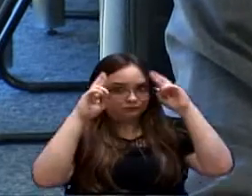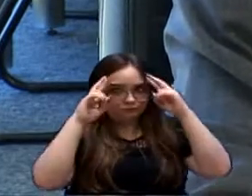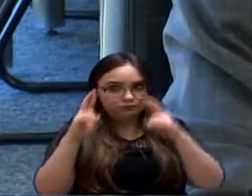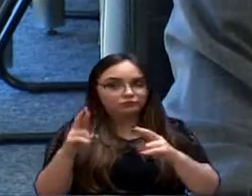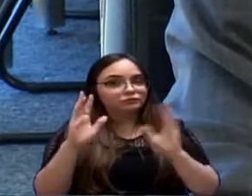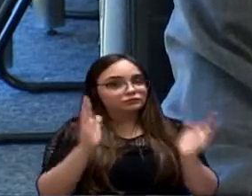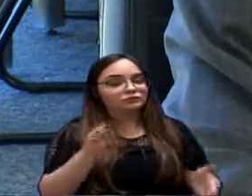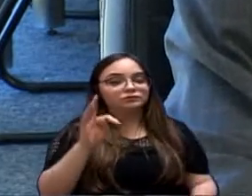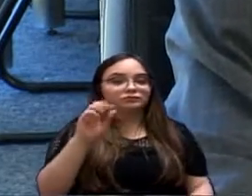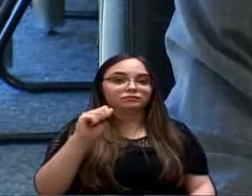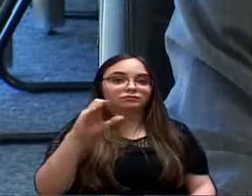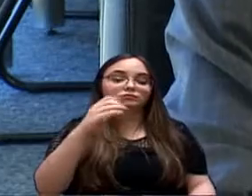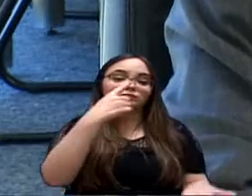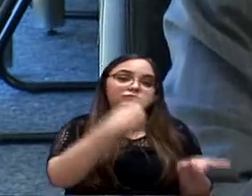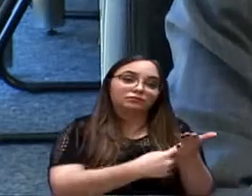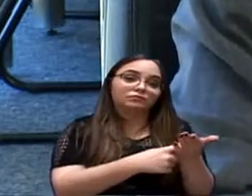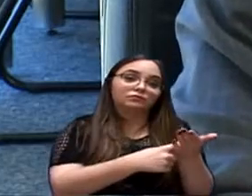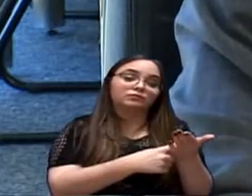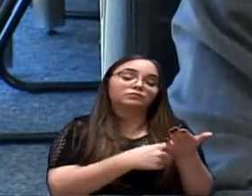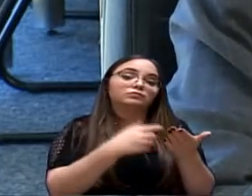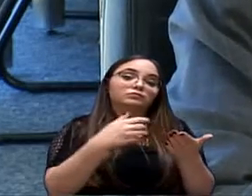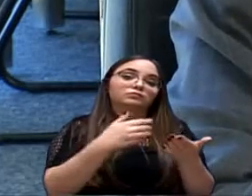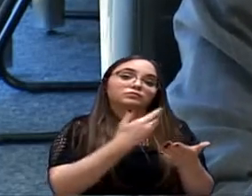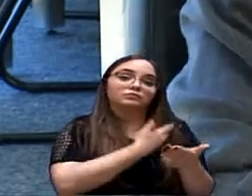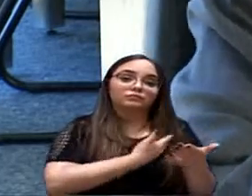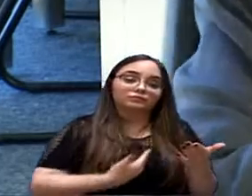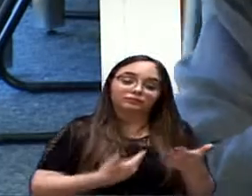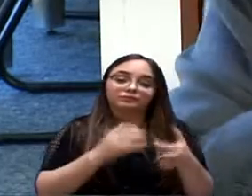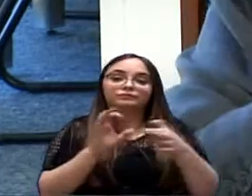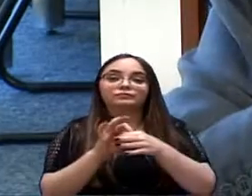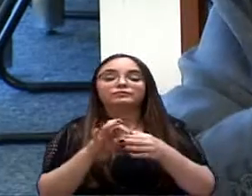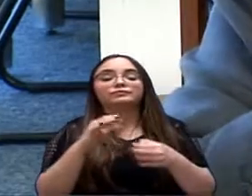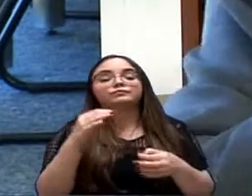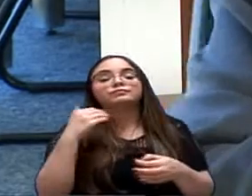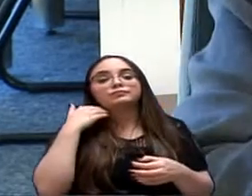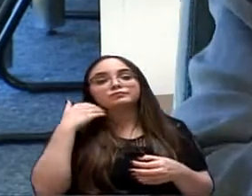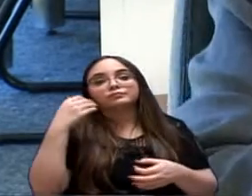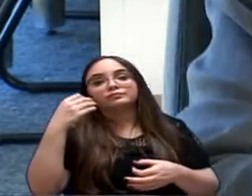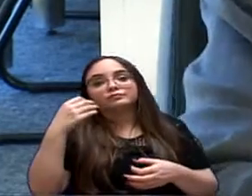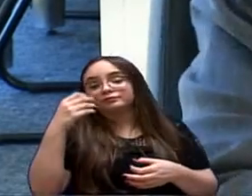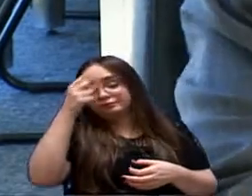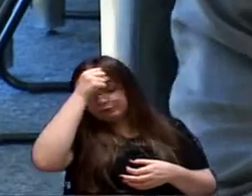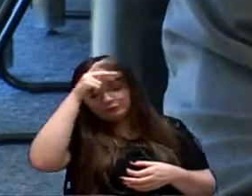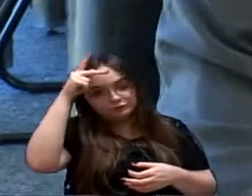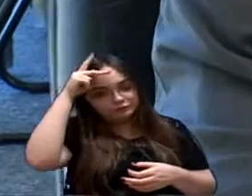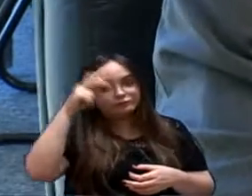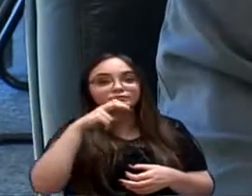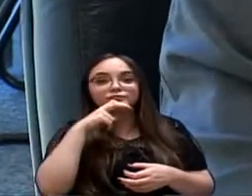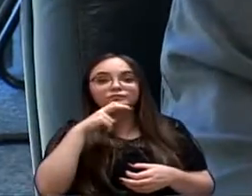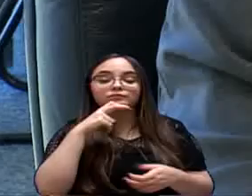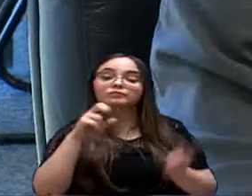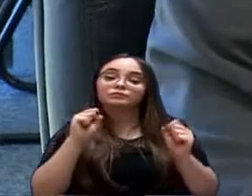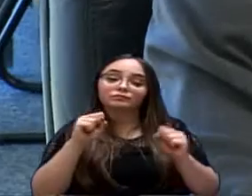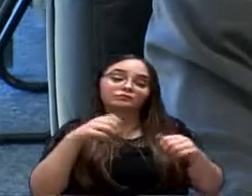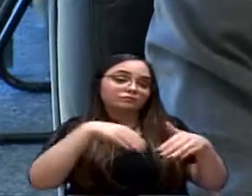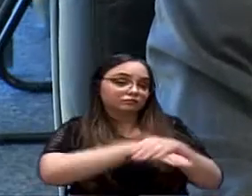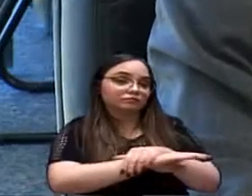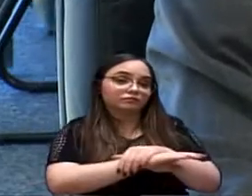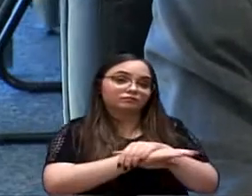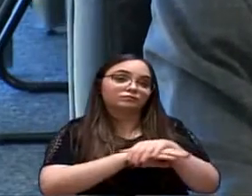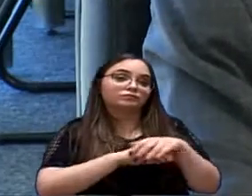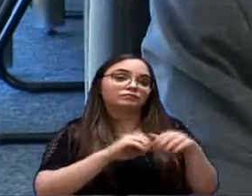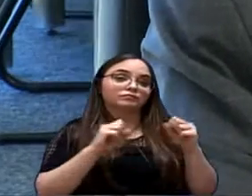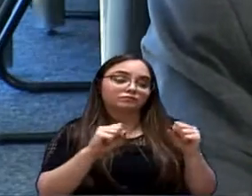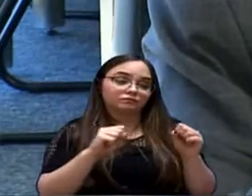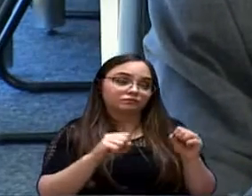um acordo que teve entre a Justiça e a Prefeitura é disposição do Acaba. Poderia até pedir o arquivamento do referido projeto, poderia